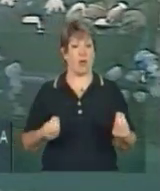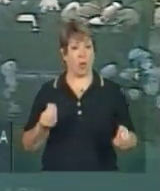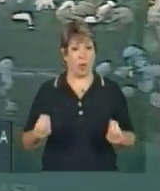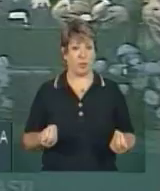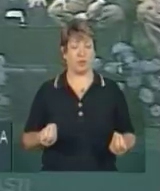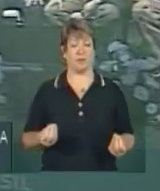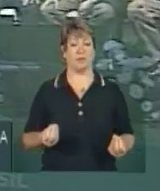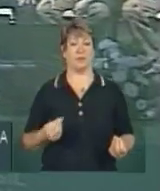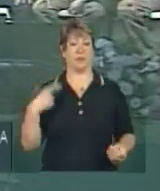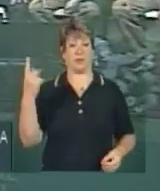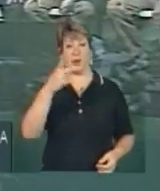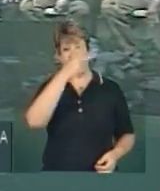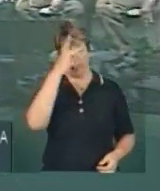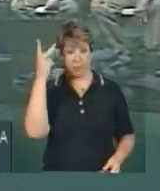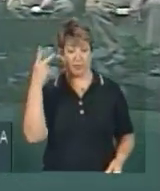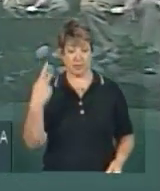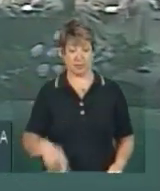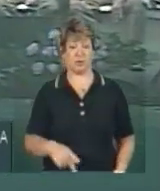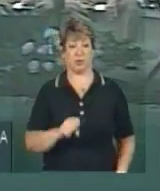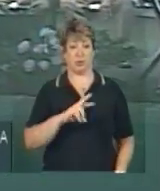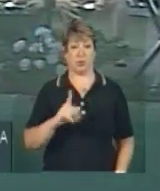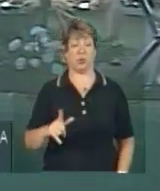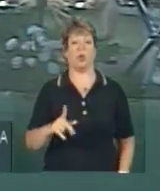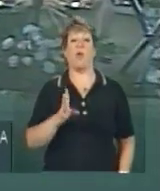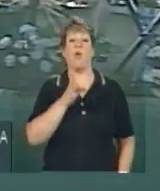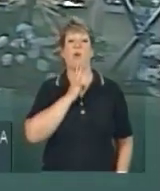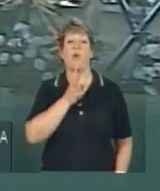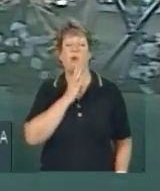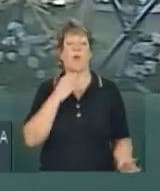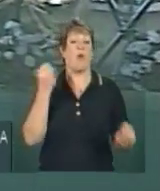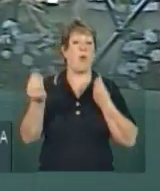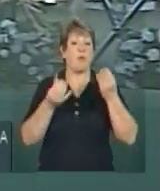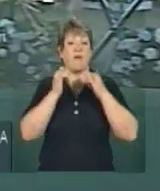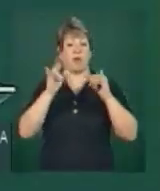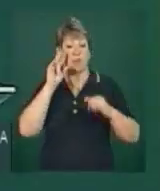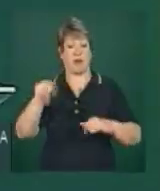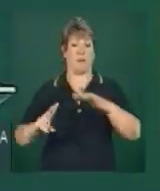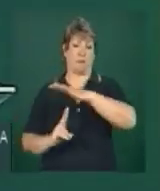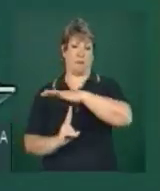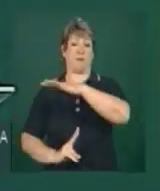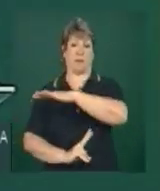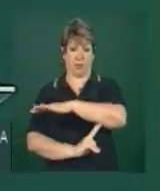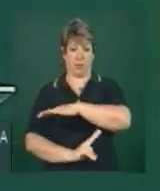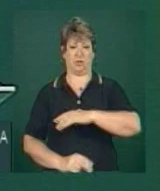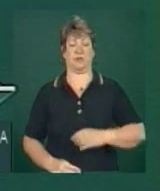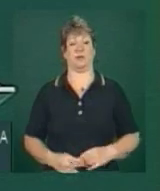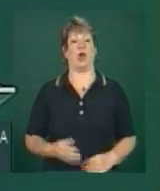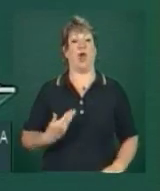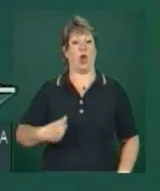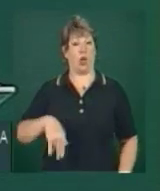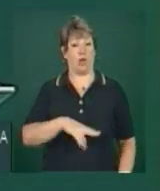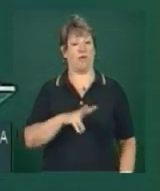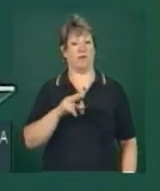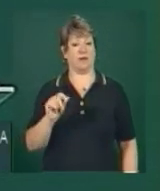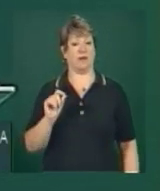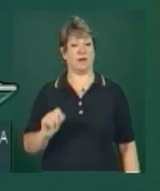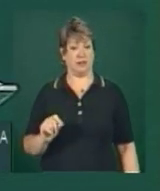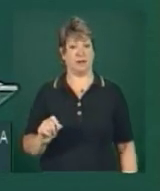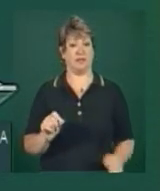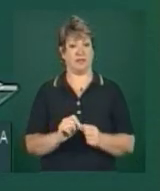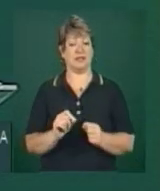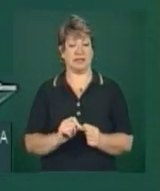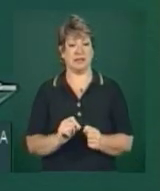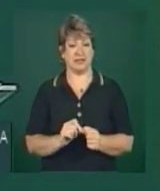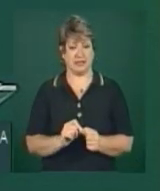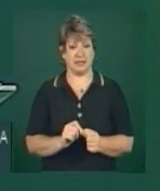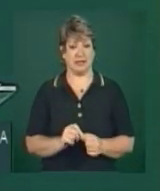a população gaúcha tenha acesso ao grau de informação sobre essa ponte. Nós iremos fazer